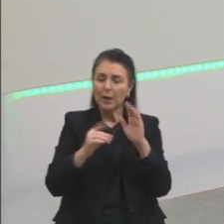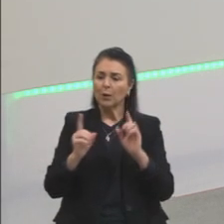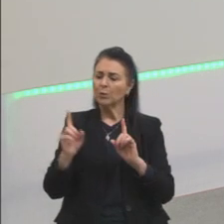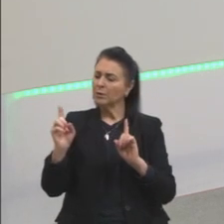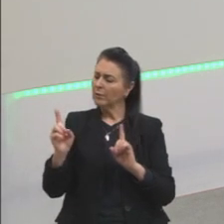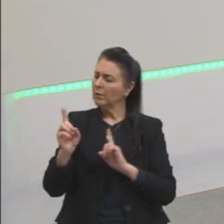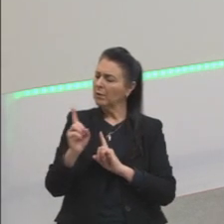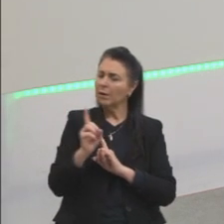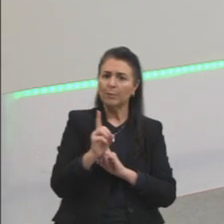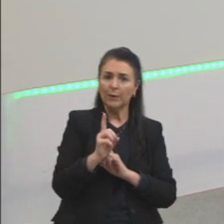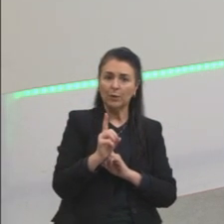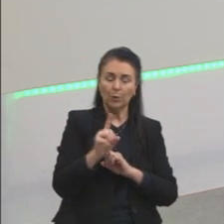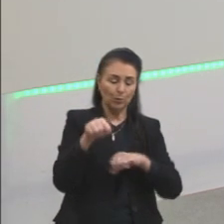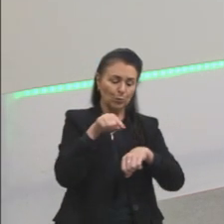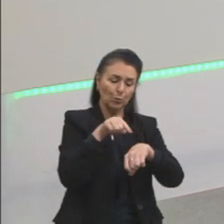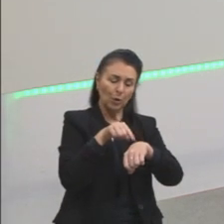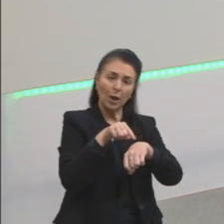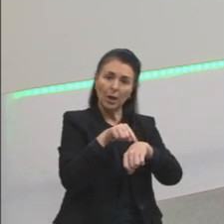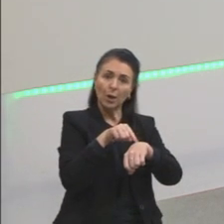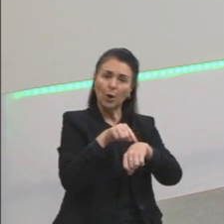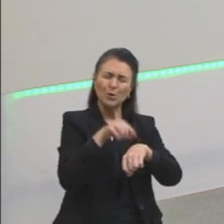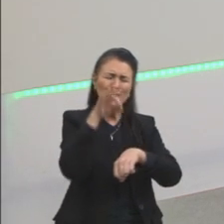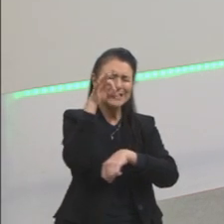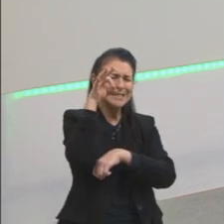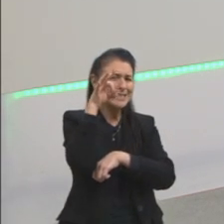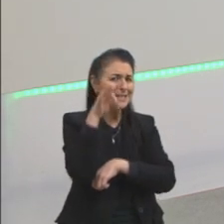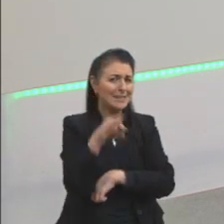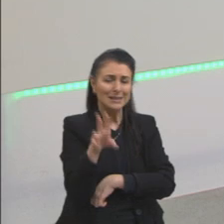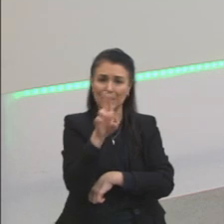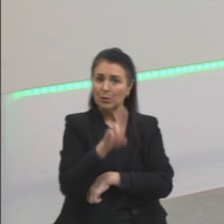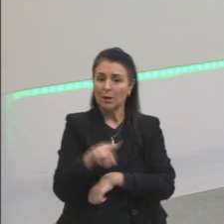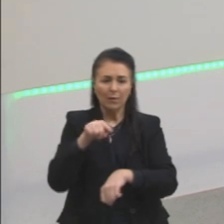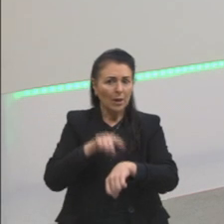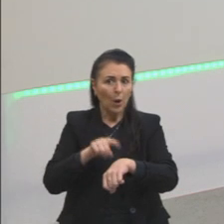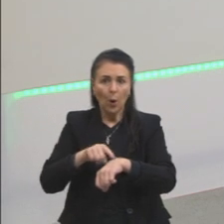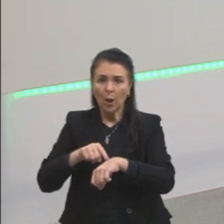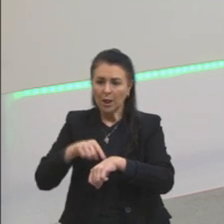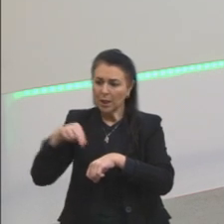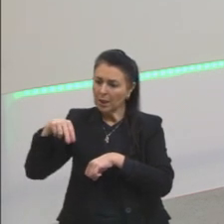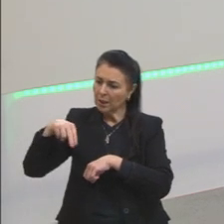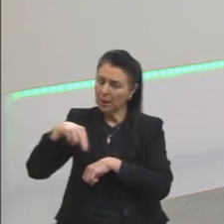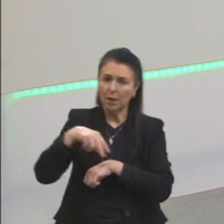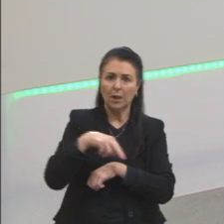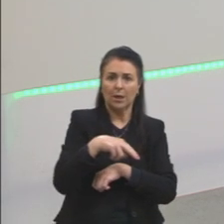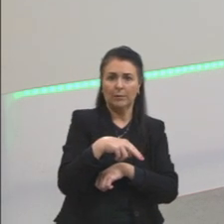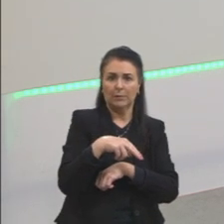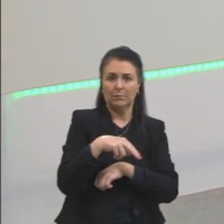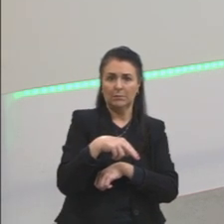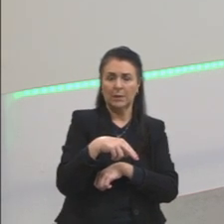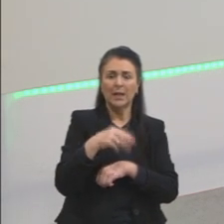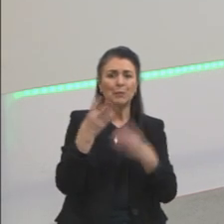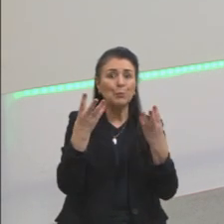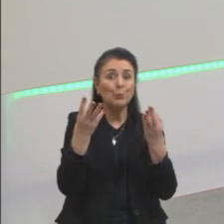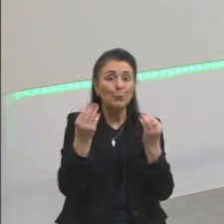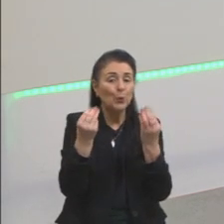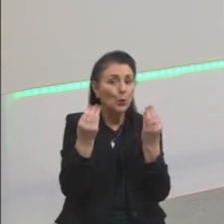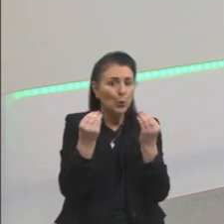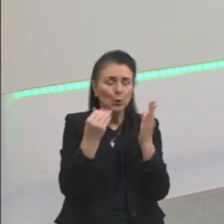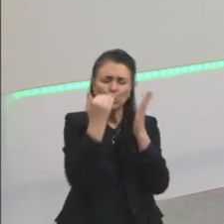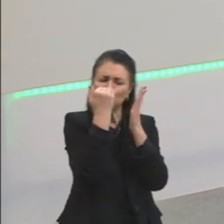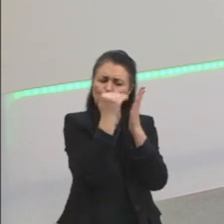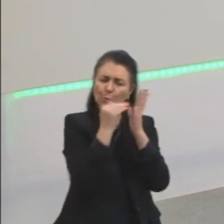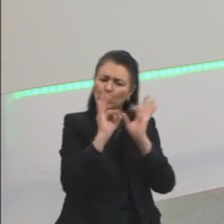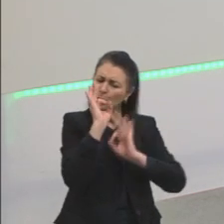acertavam o relógio de tão metódico que ele era, e o que ele faz? Ele vai dizer o seguinte, que tanto os